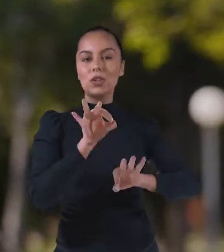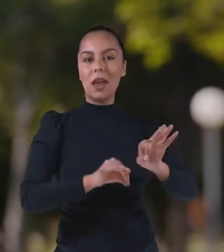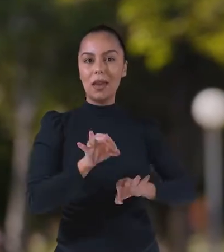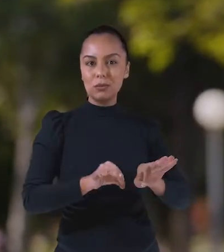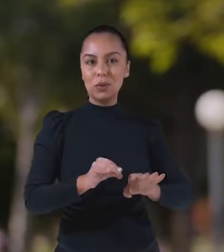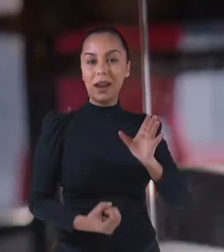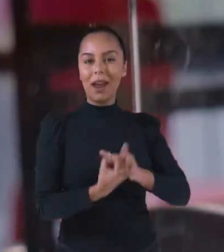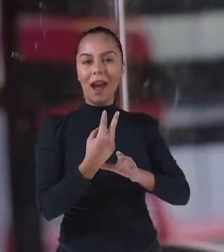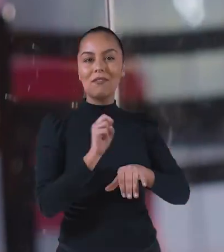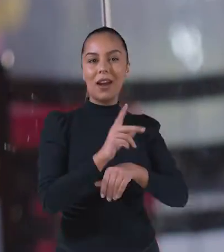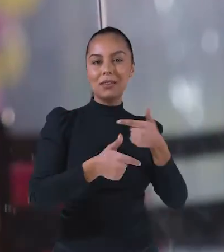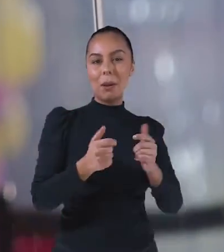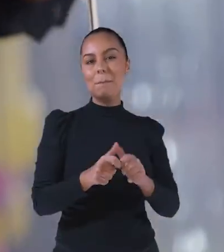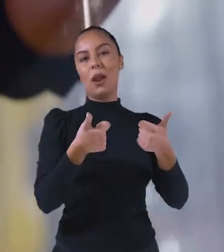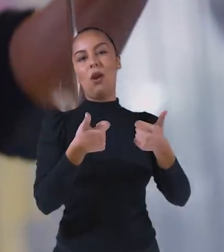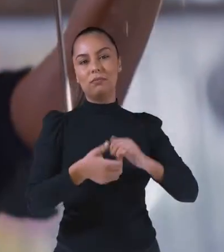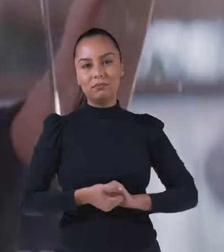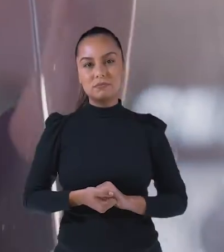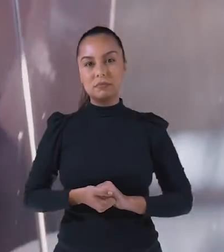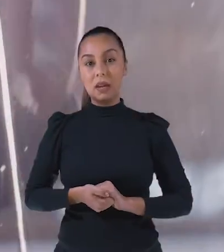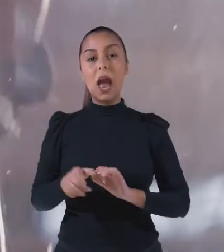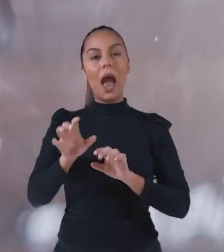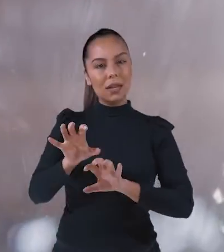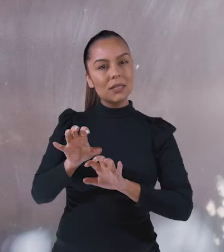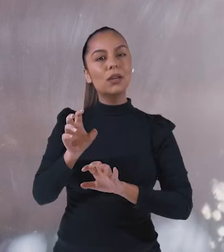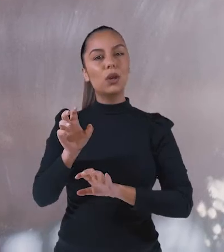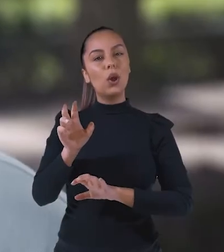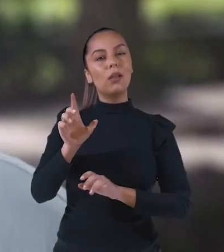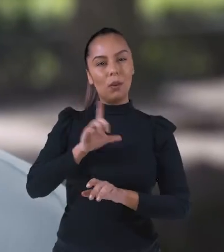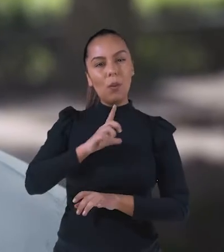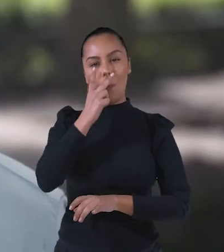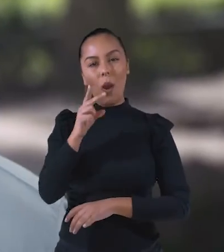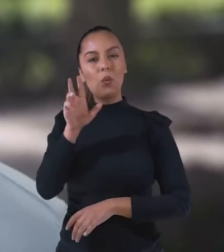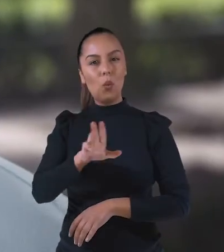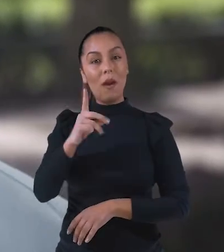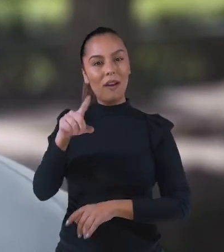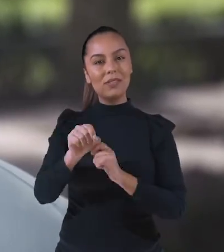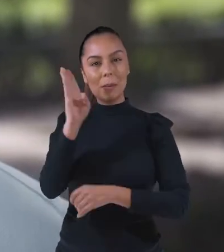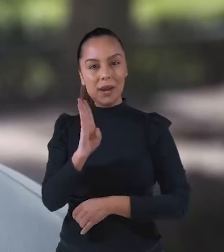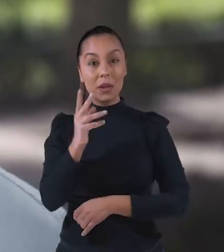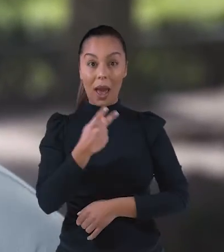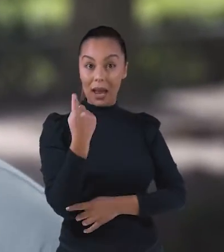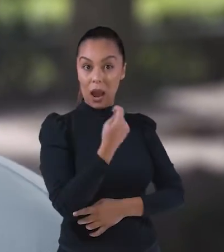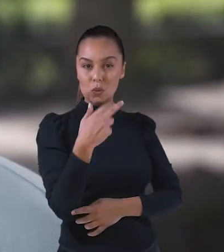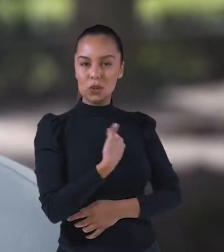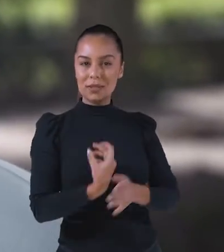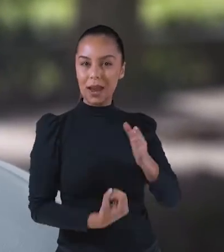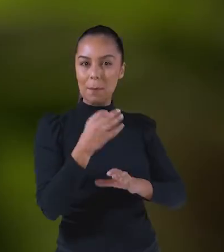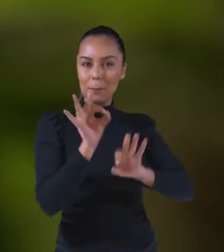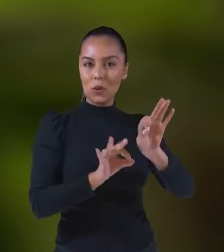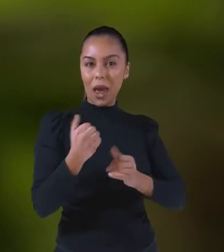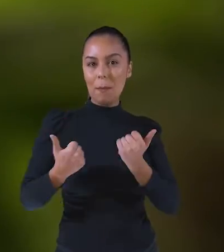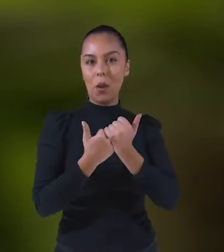criando um amplo programa para gerar empregos mais qualificados. Assim como o Lula fará no Brasil, aqui no Rio Grande do